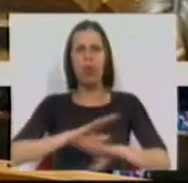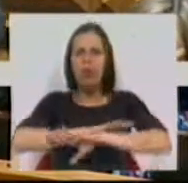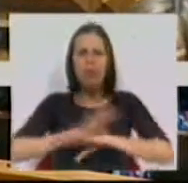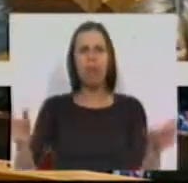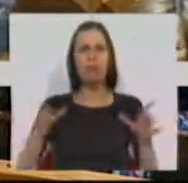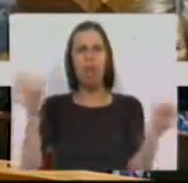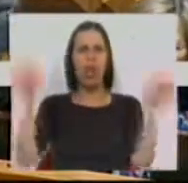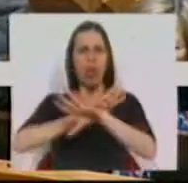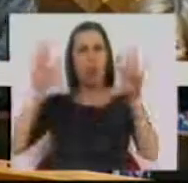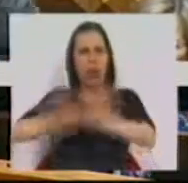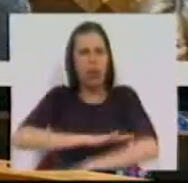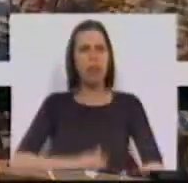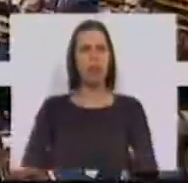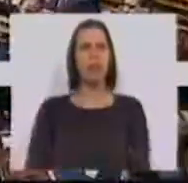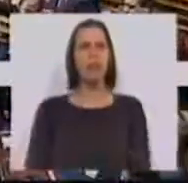Deixe de os iludir.